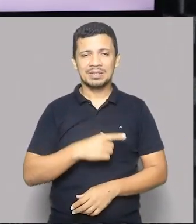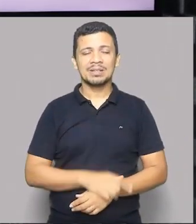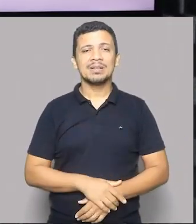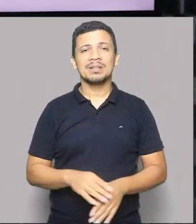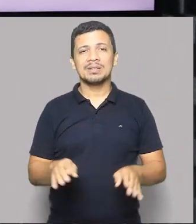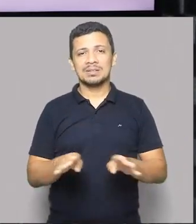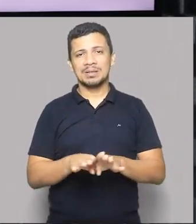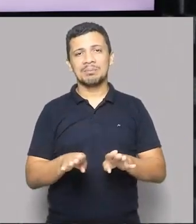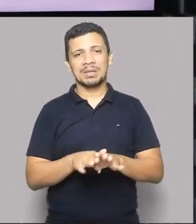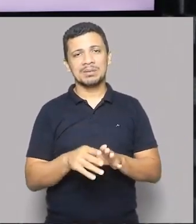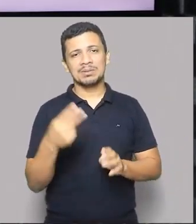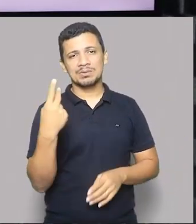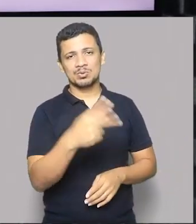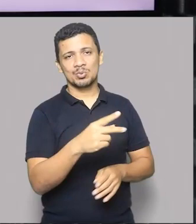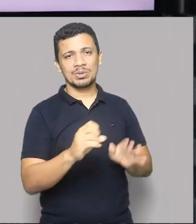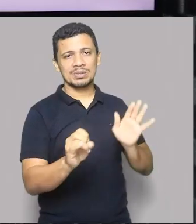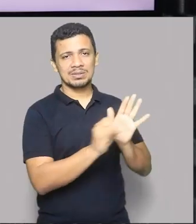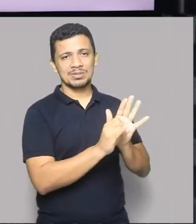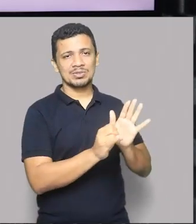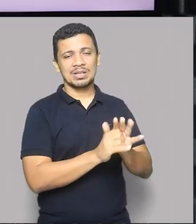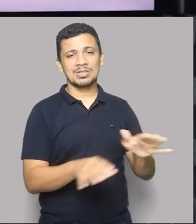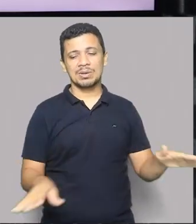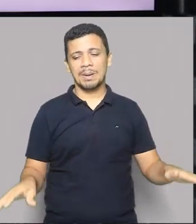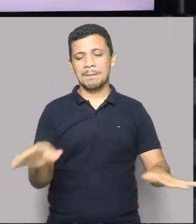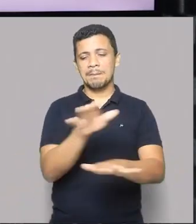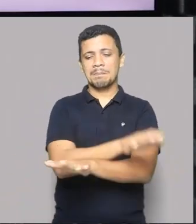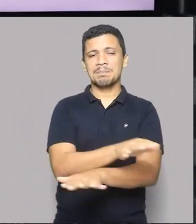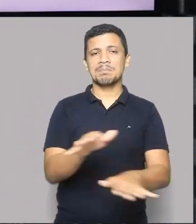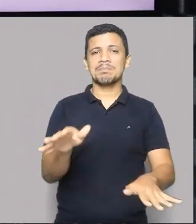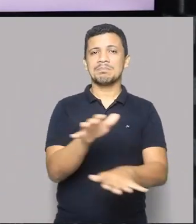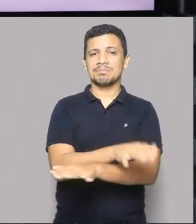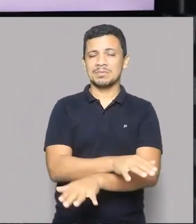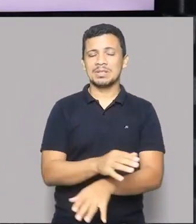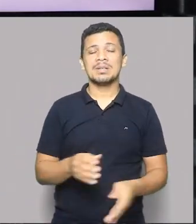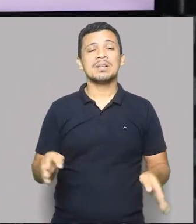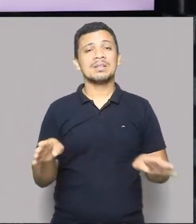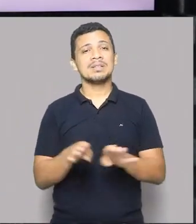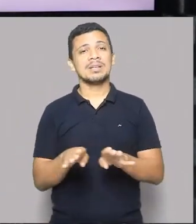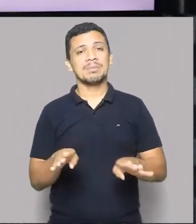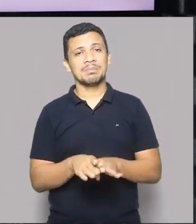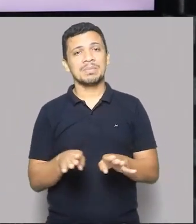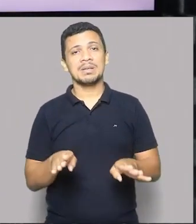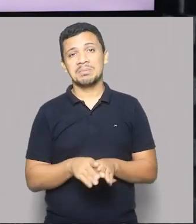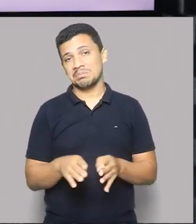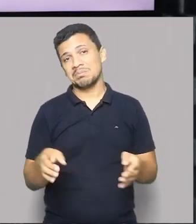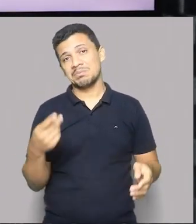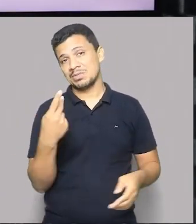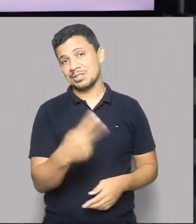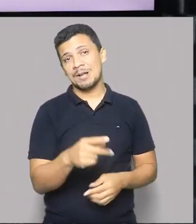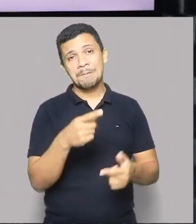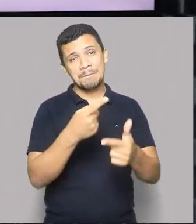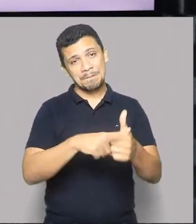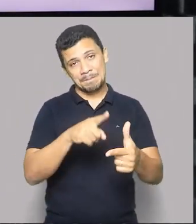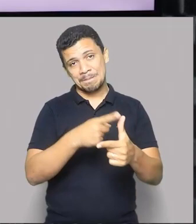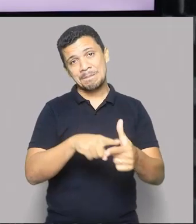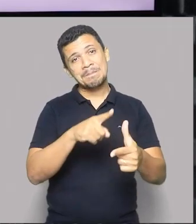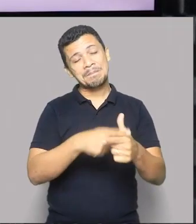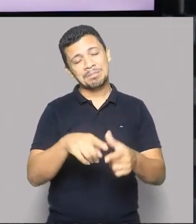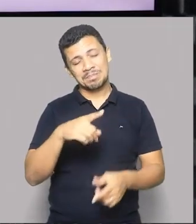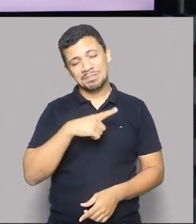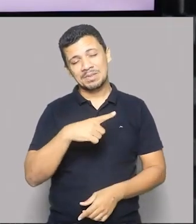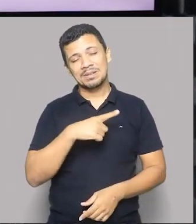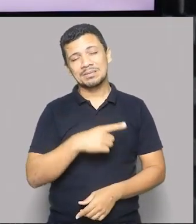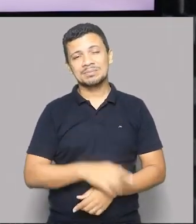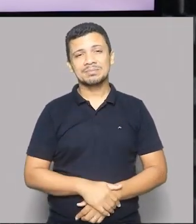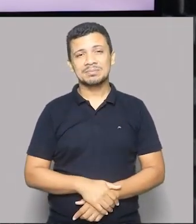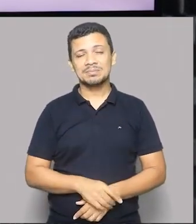identidade. Assim também, como cada bioma possui os seus problemas. Ah, professor,